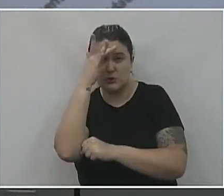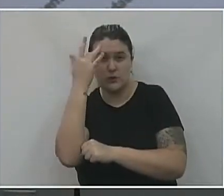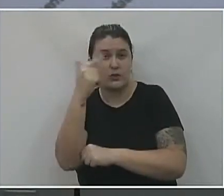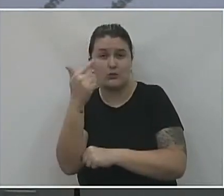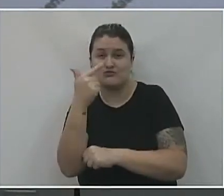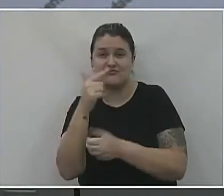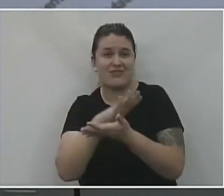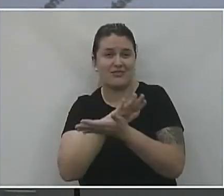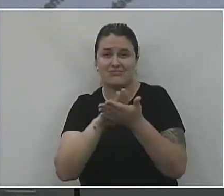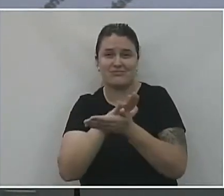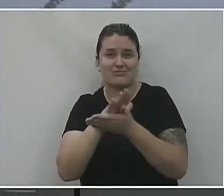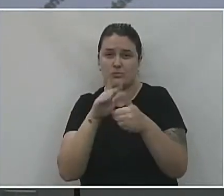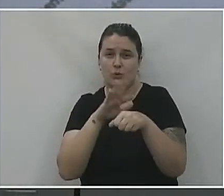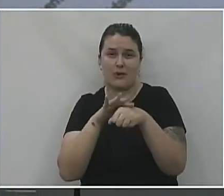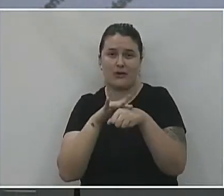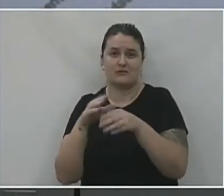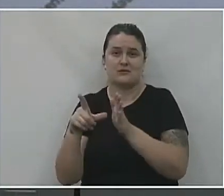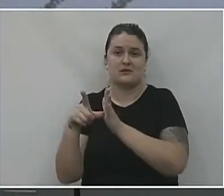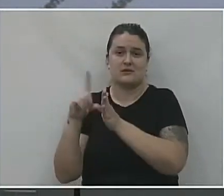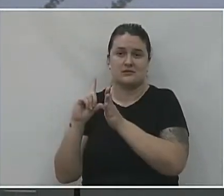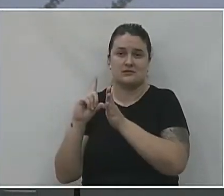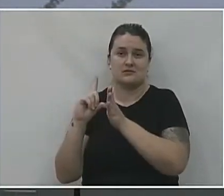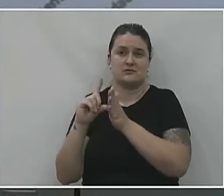restante, todos tinham comorbidades.